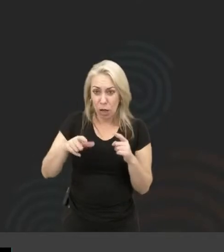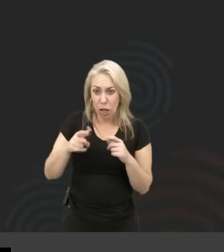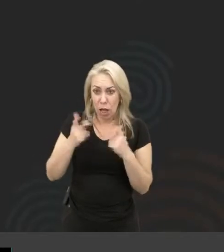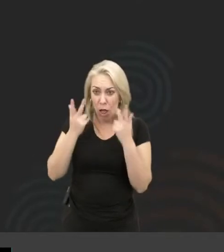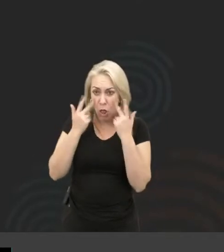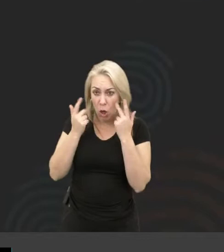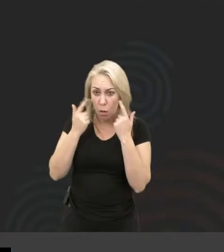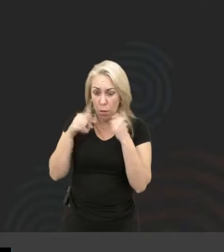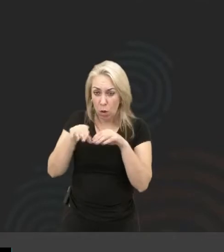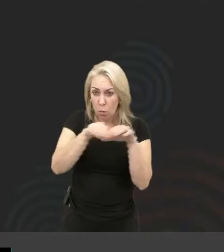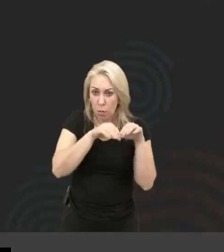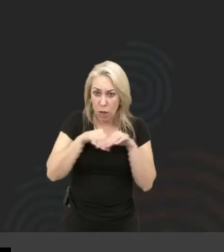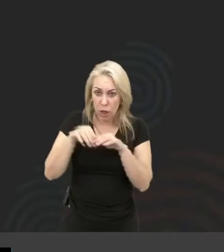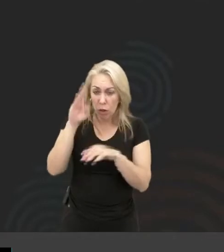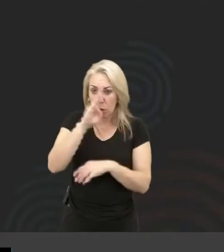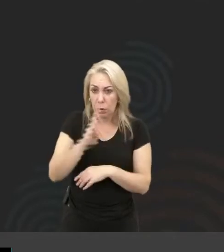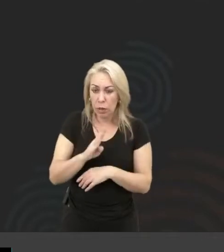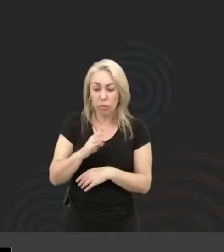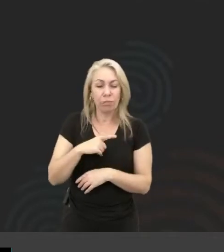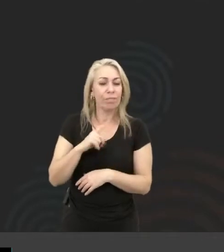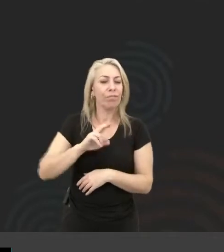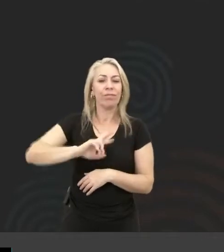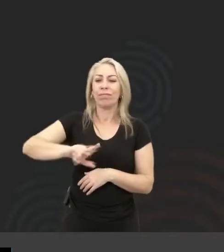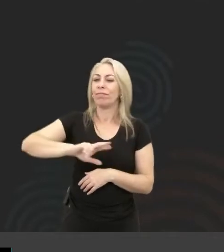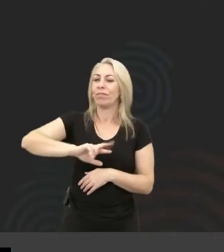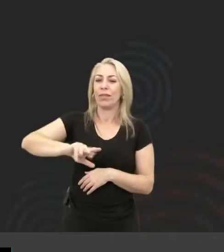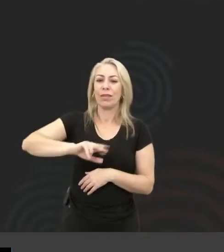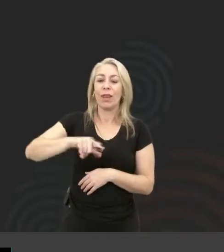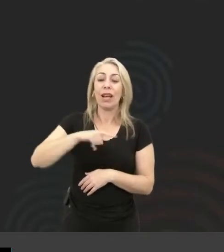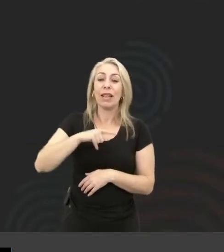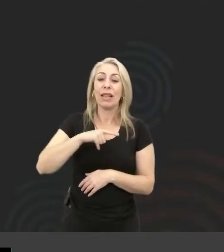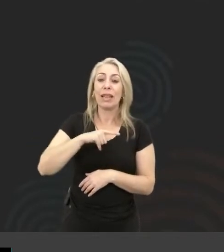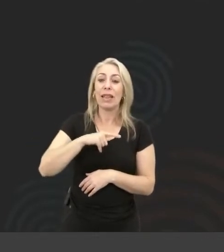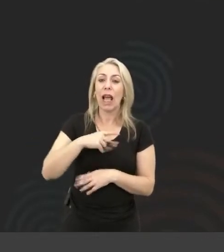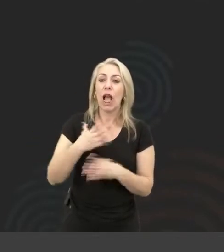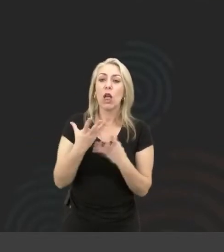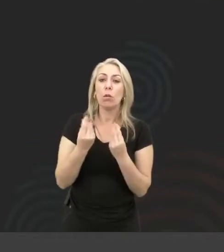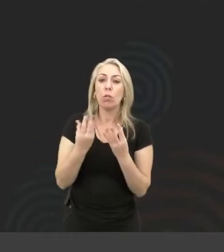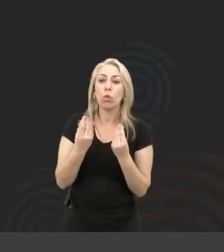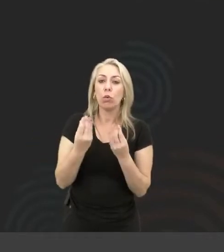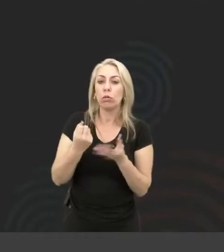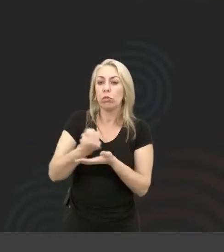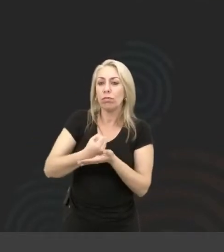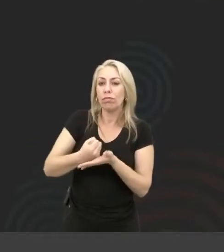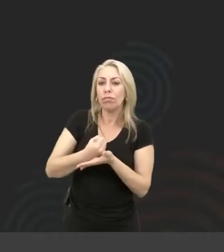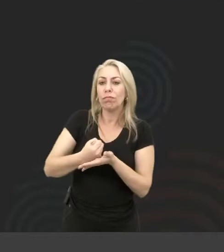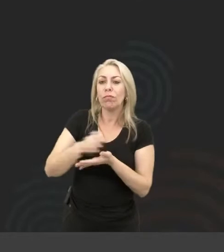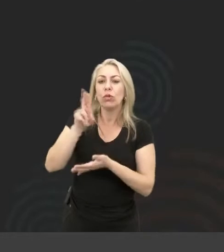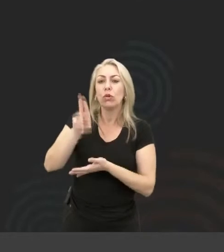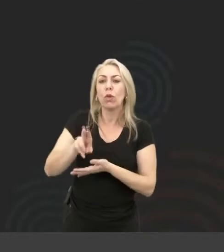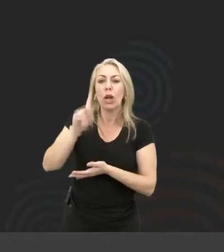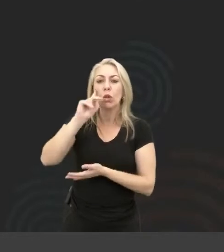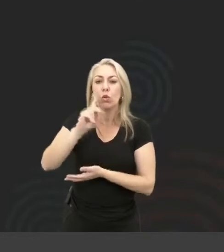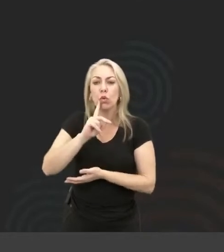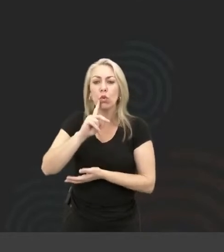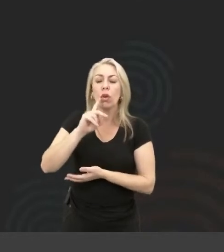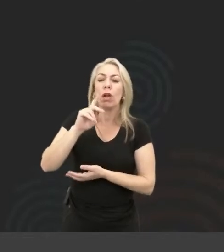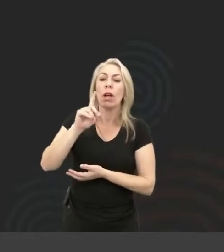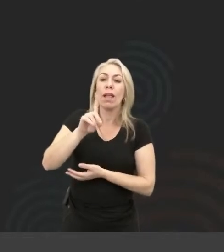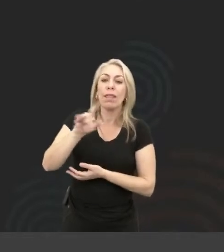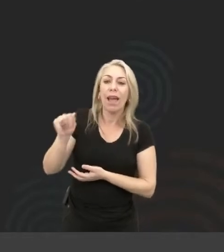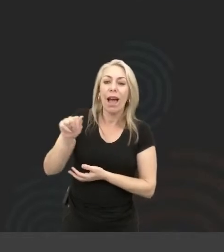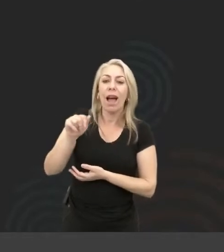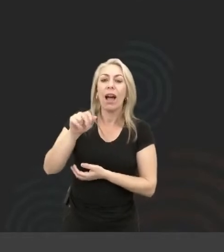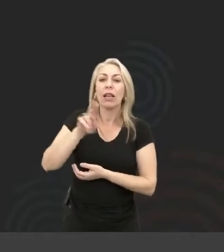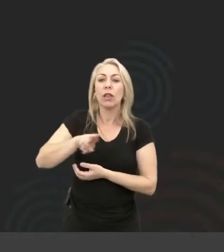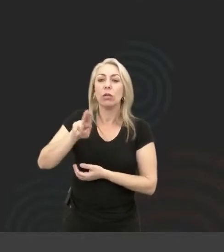padrão brasileiro. A gente tem uma expressiva base de usuários, de pessoas surdas e com deficiência auditiva